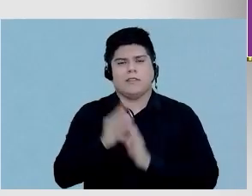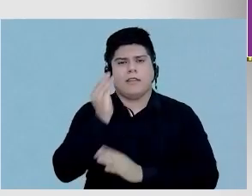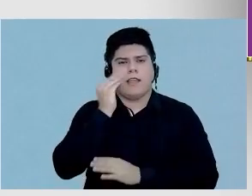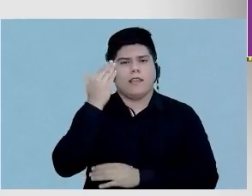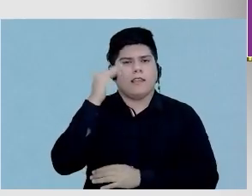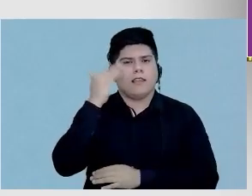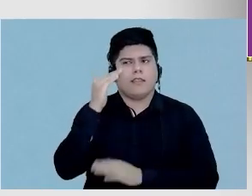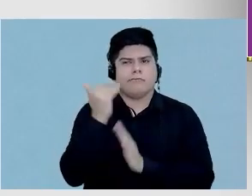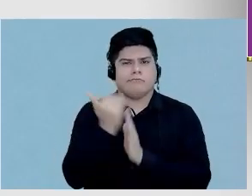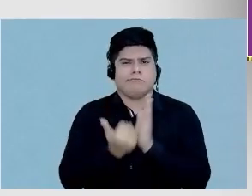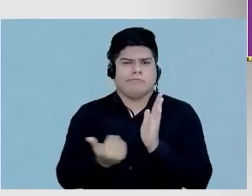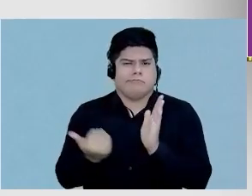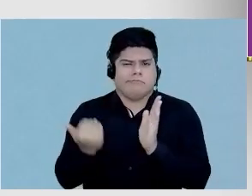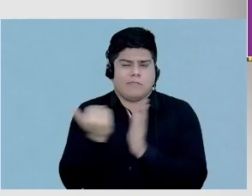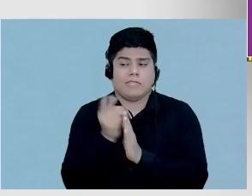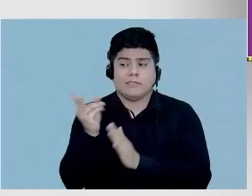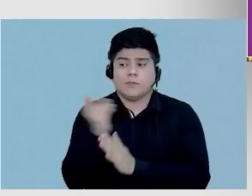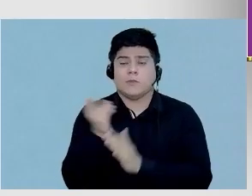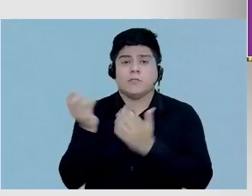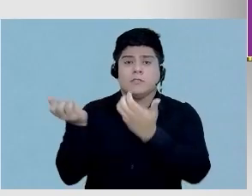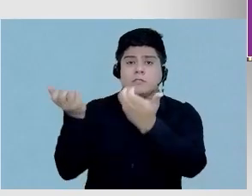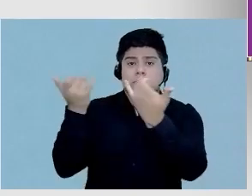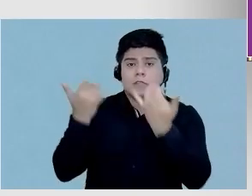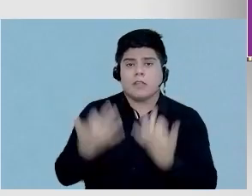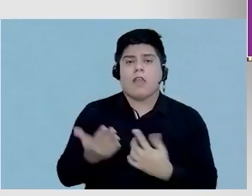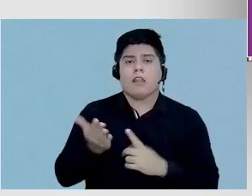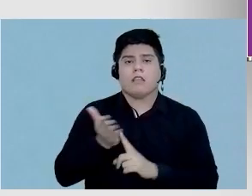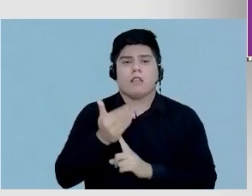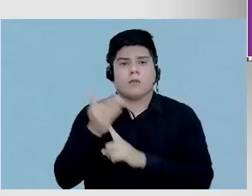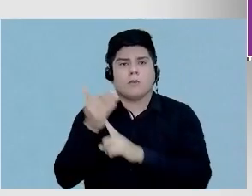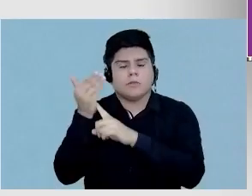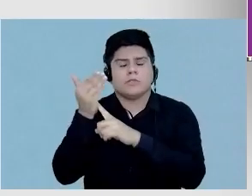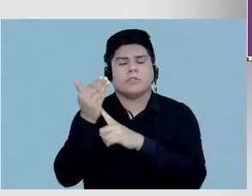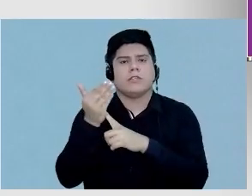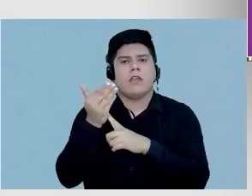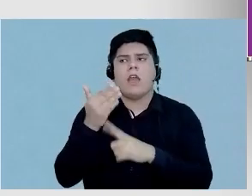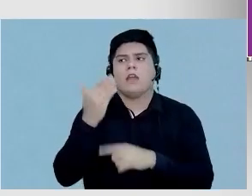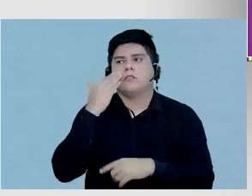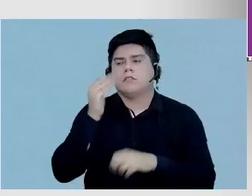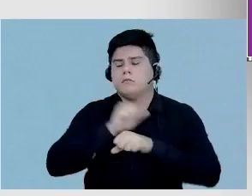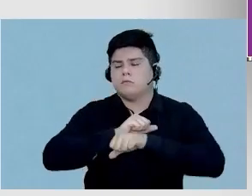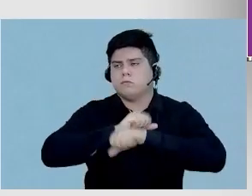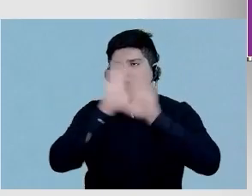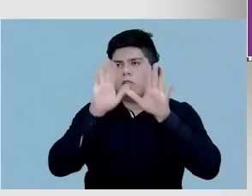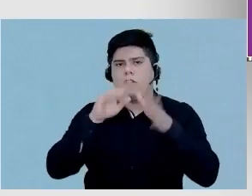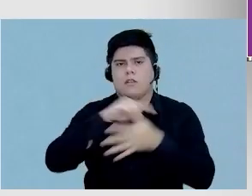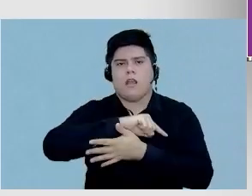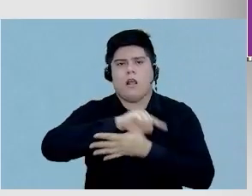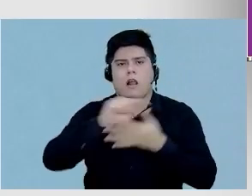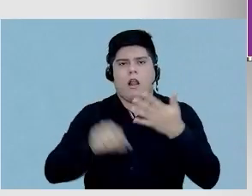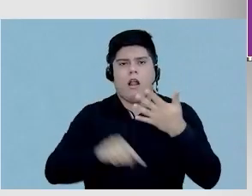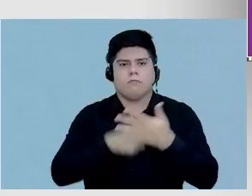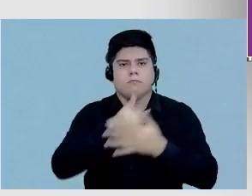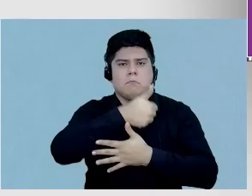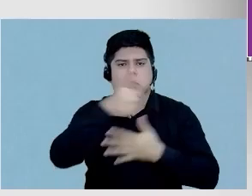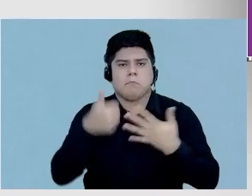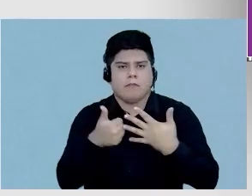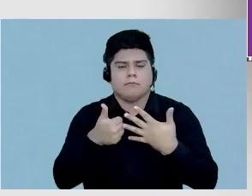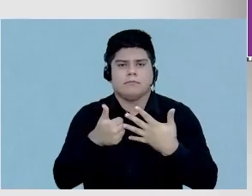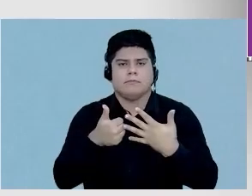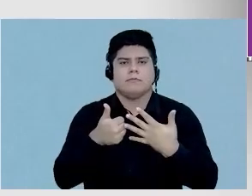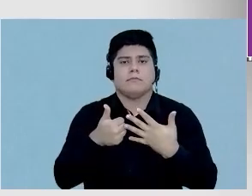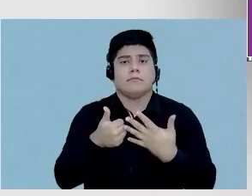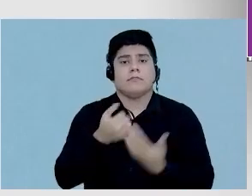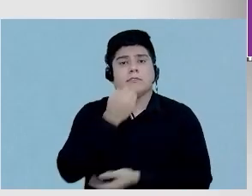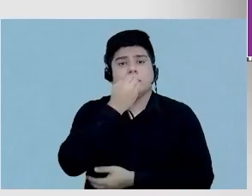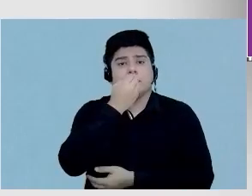um pouquinho mais, né? E eles explicaram a tecnologia e ficou muito claro para mim os benefícios, né? Em primeiro lugar, é bom para